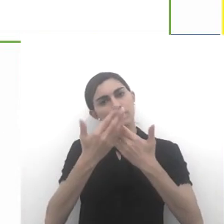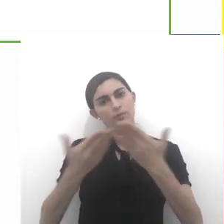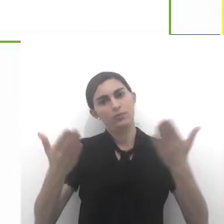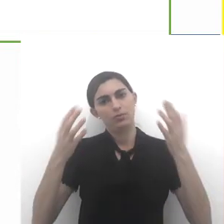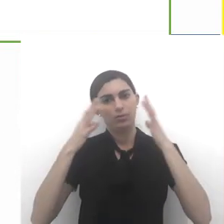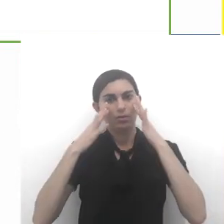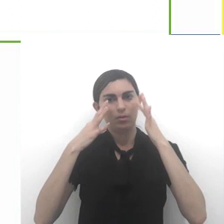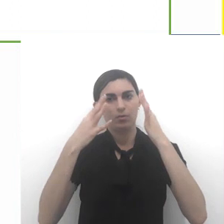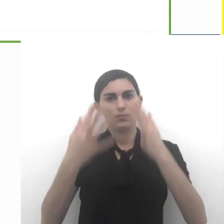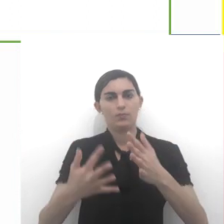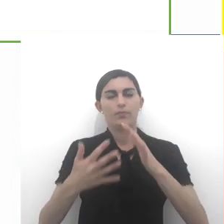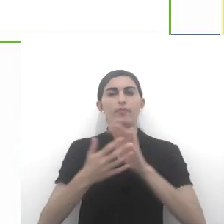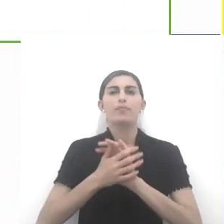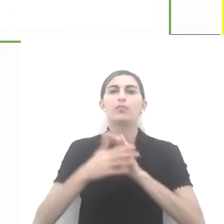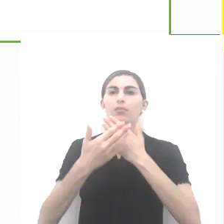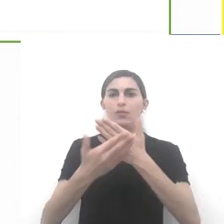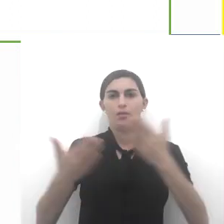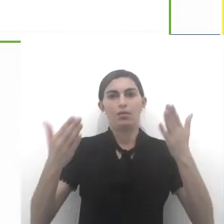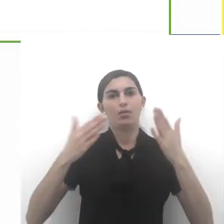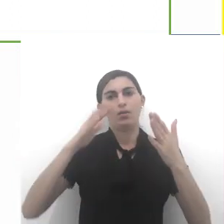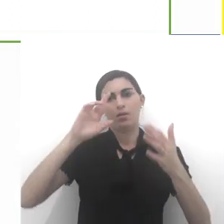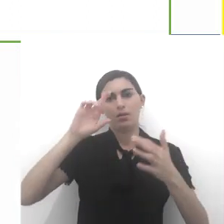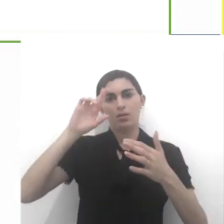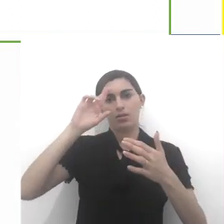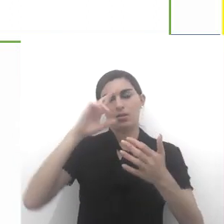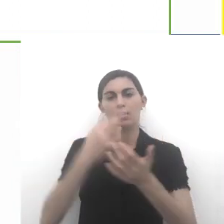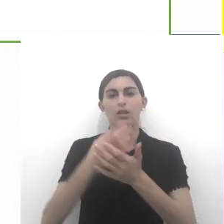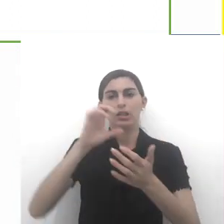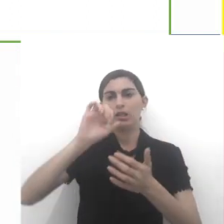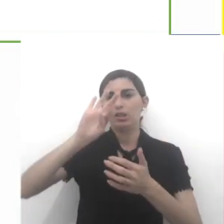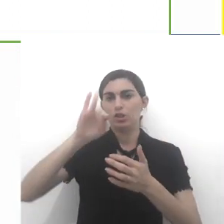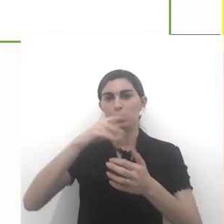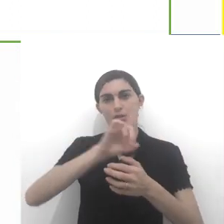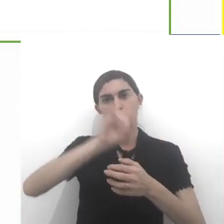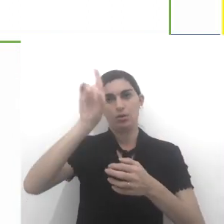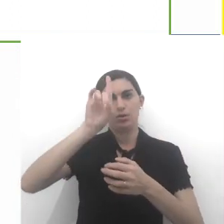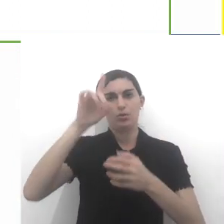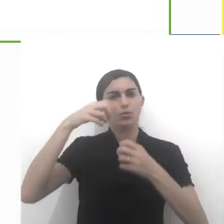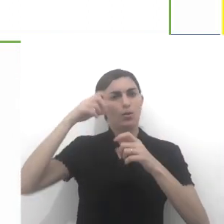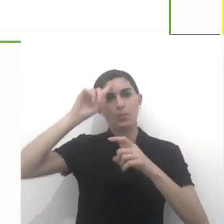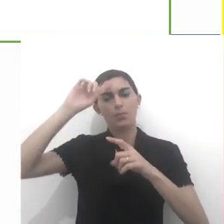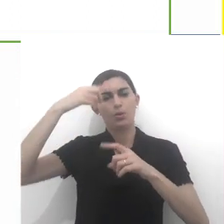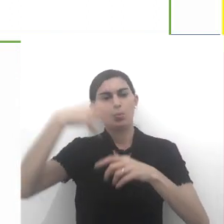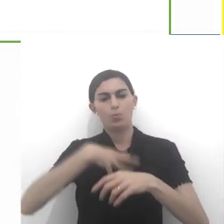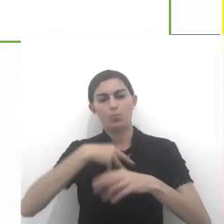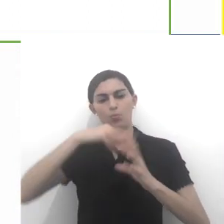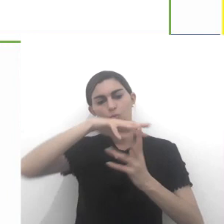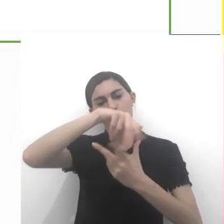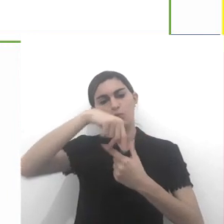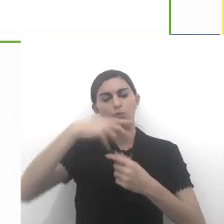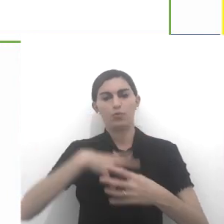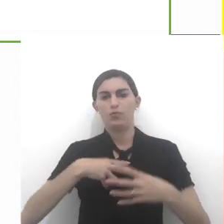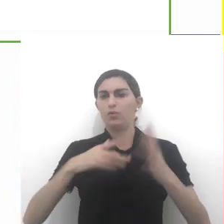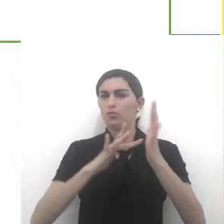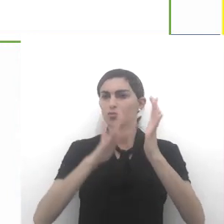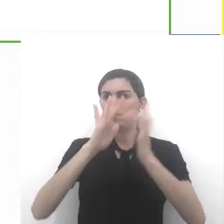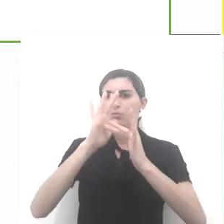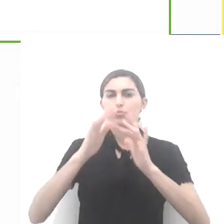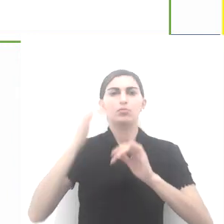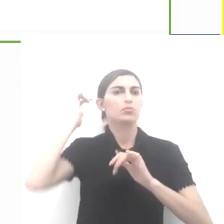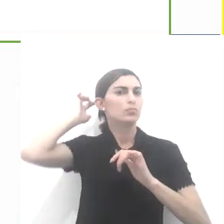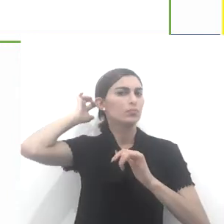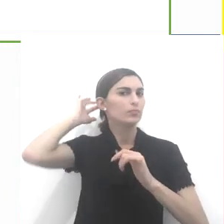prestem bem atenção. De acordo com a tradição cristã, Deus enviou ao mundo o seu filho Jesus